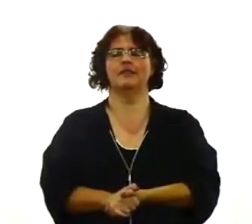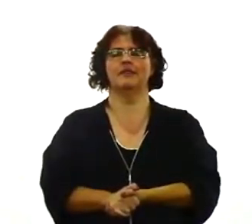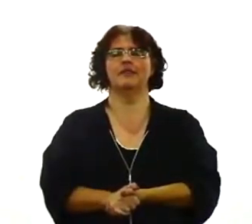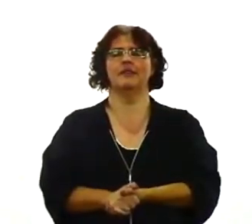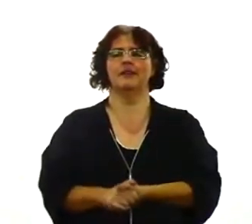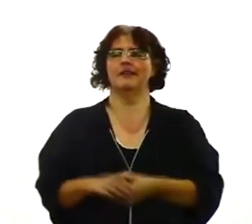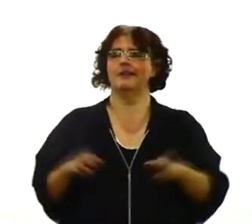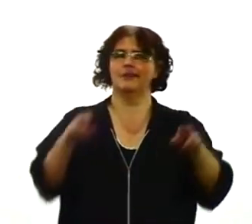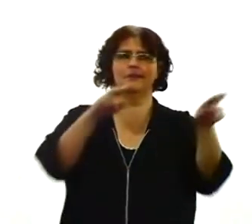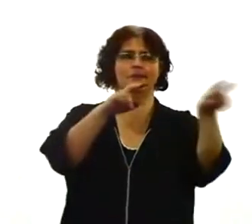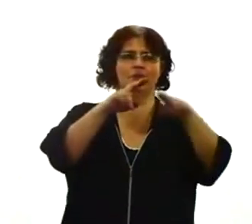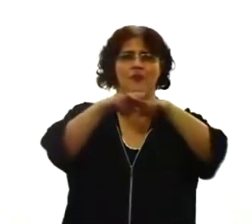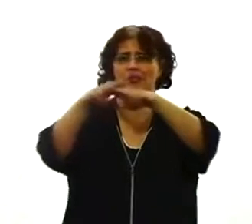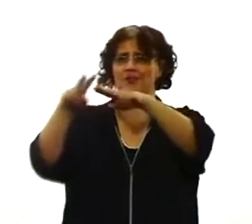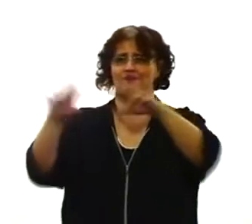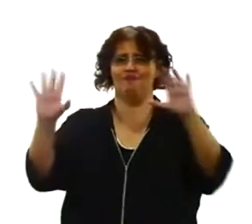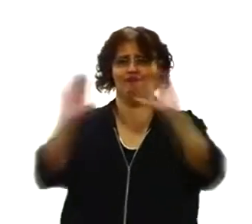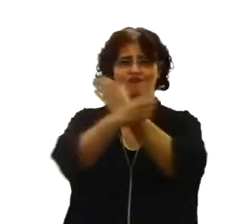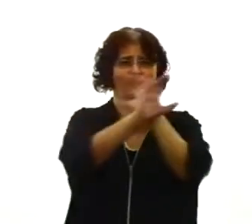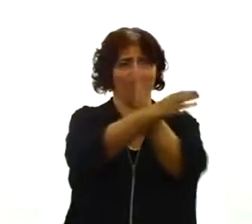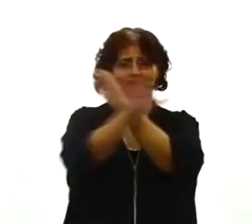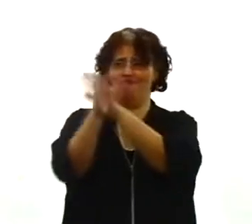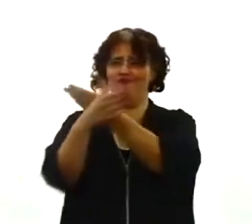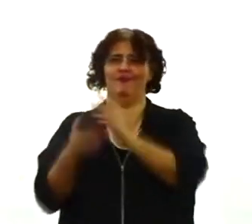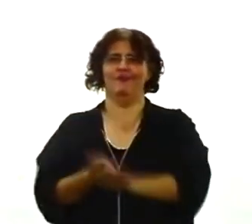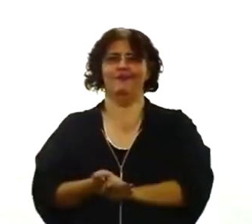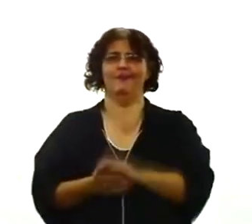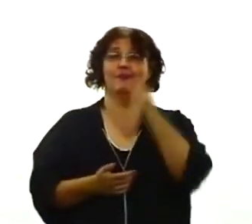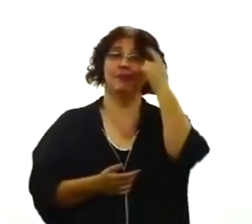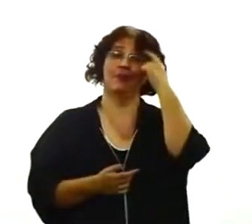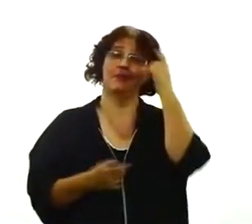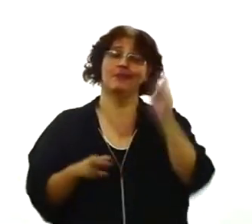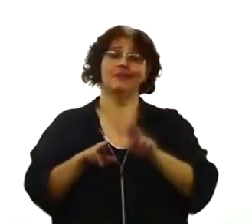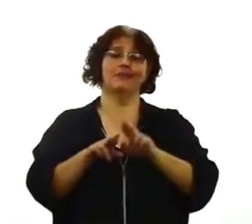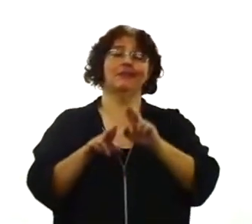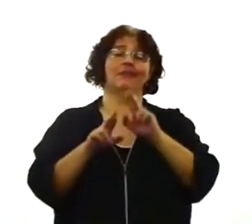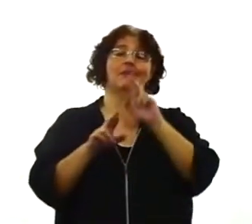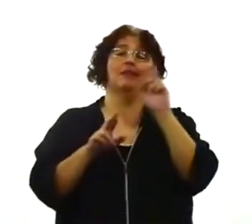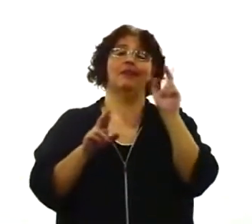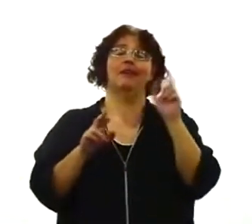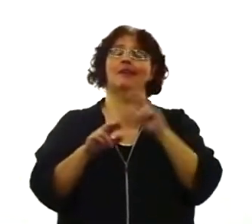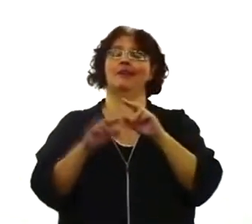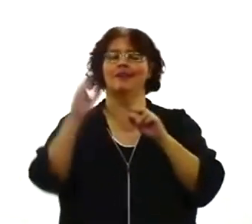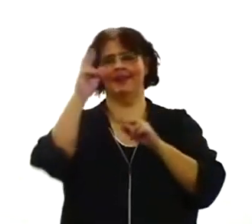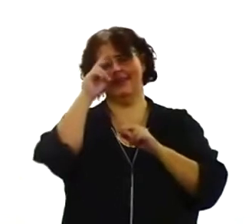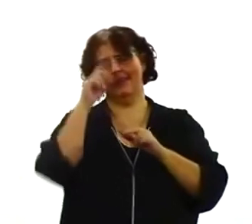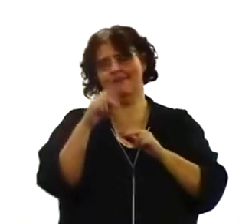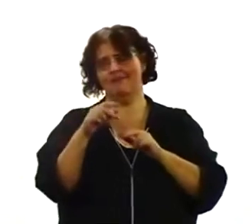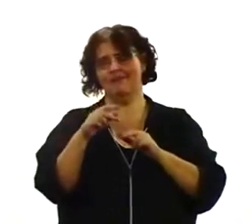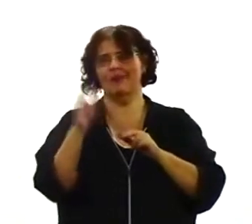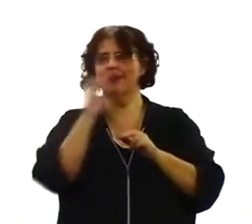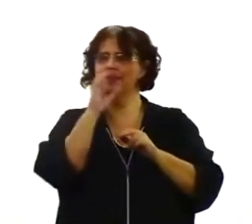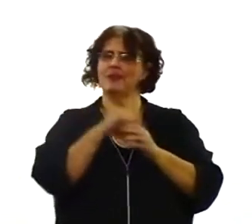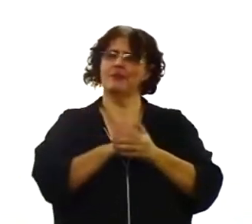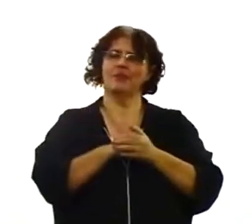cadeiras, todas vazias, pensei rapidamente numa coisa. Essa igreja tem mais de 95 anos aqui, alguns dos